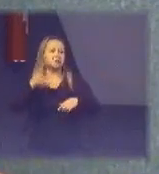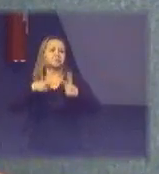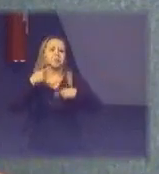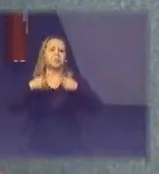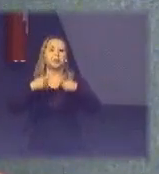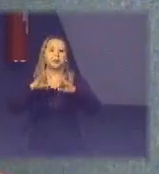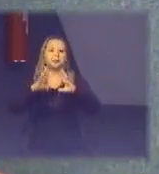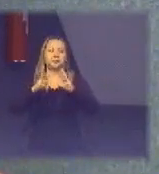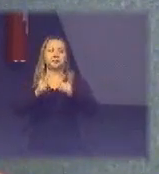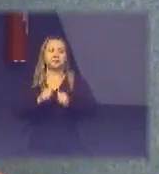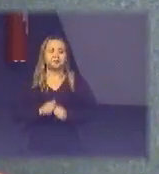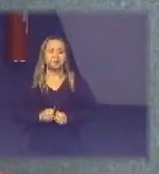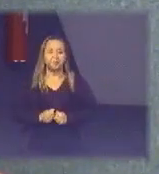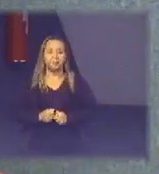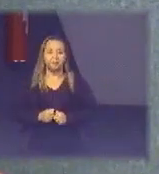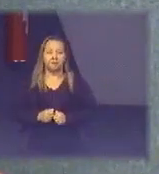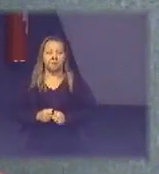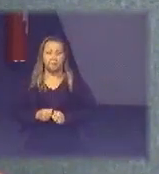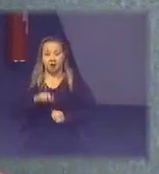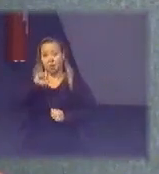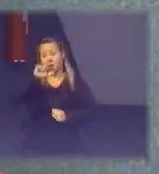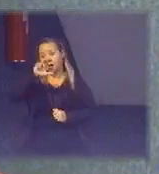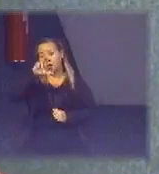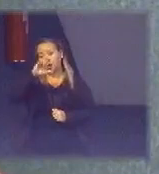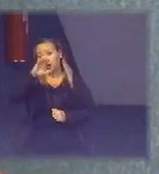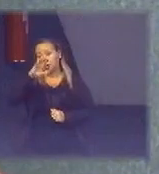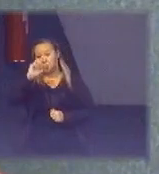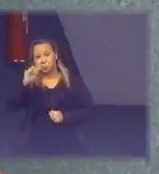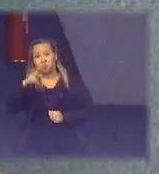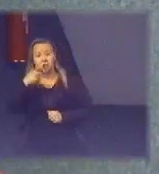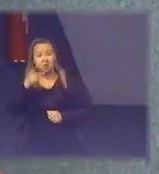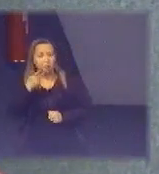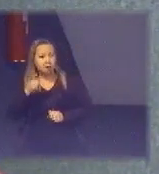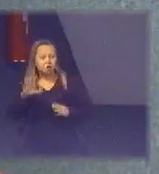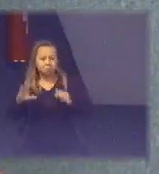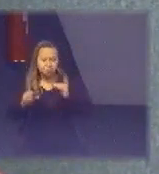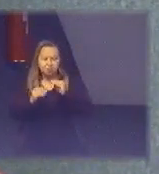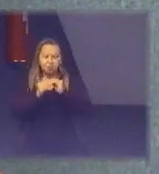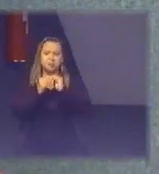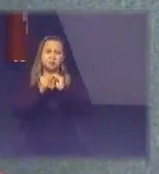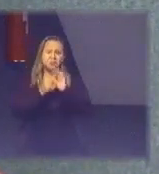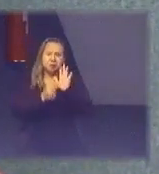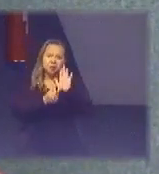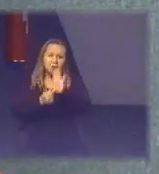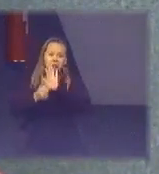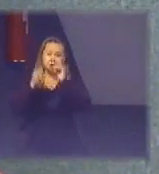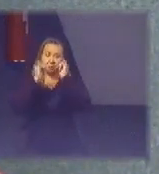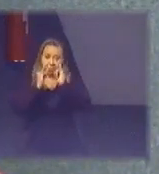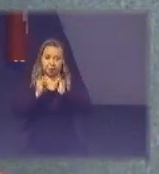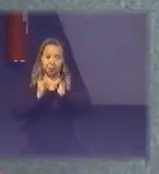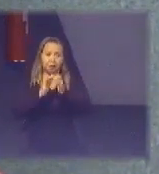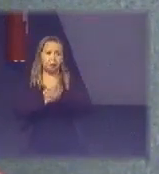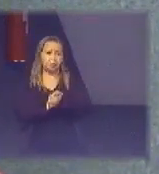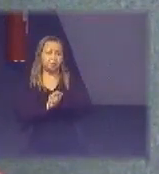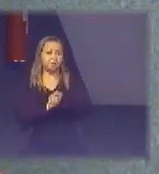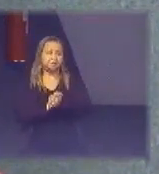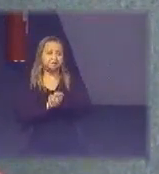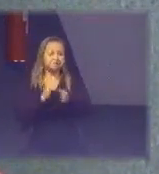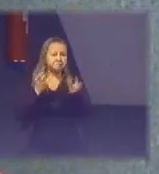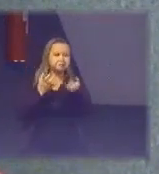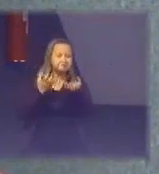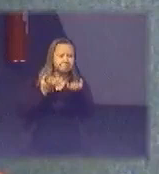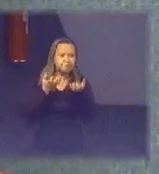bom a Lúcia foi bastante sucinta quando ela mostrou aquela imagem e aí eu queria